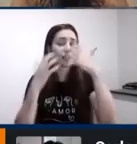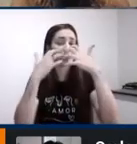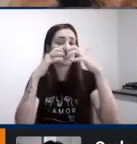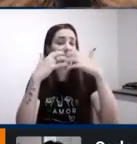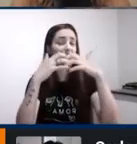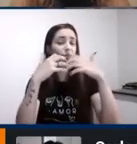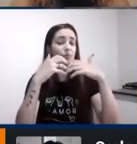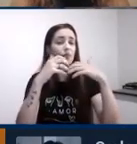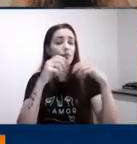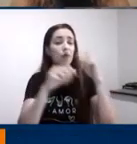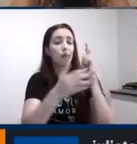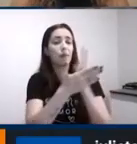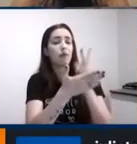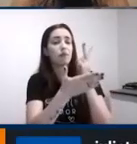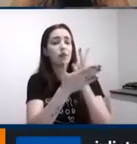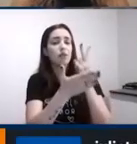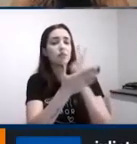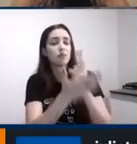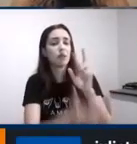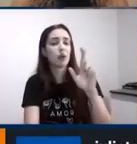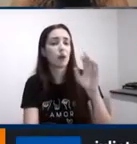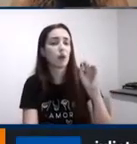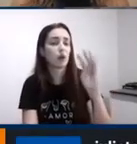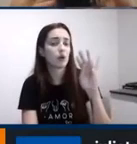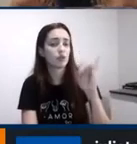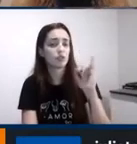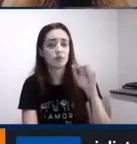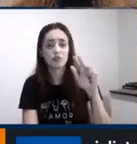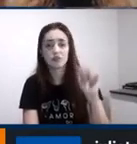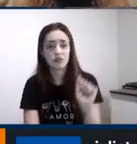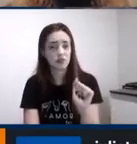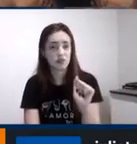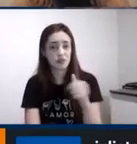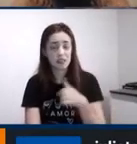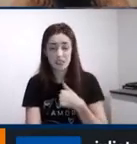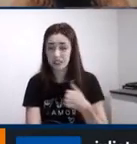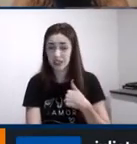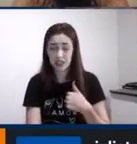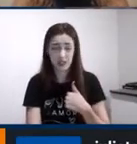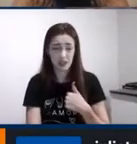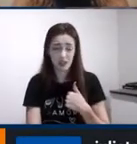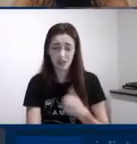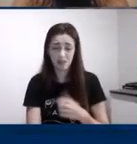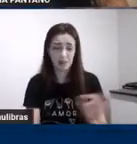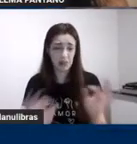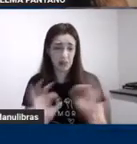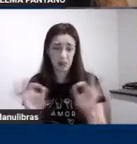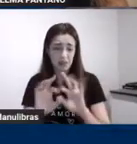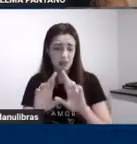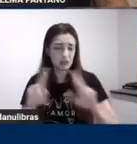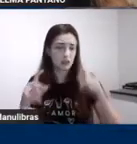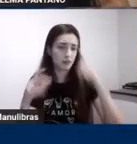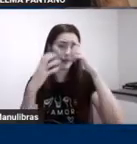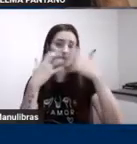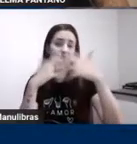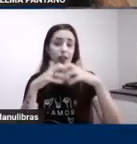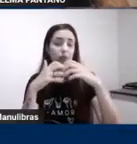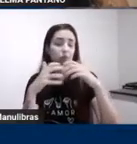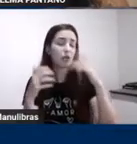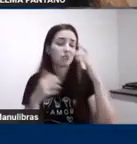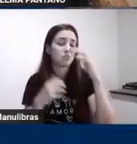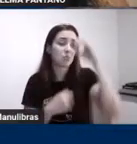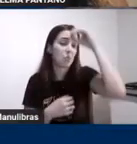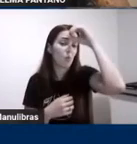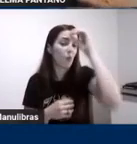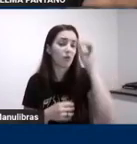se eu não trabalho essas funções o cérebro não sabe o que é trabalhar de forma a integrar